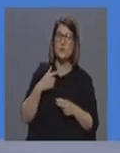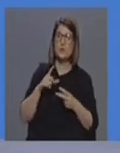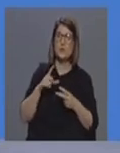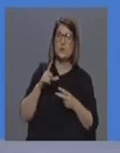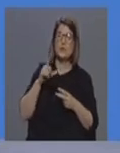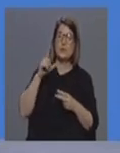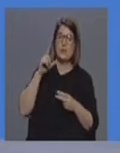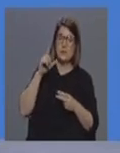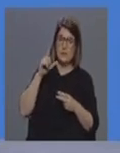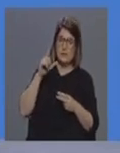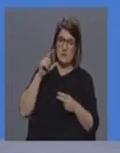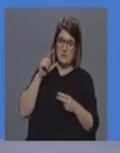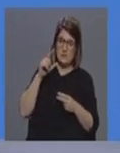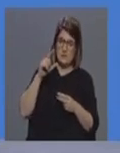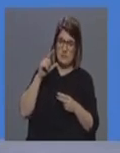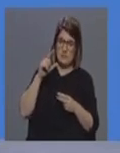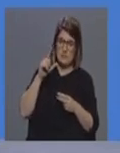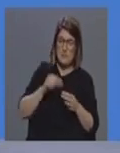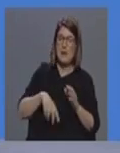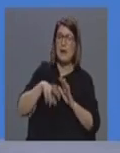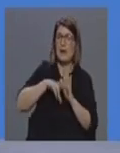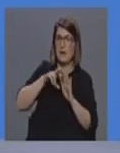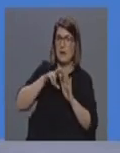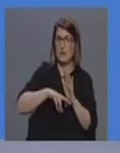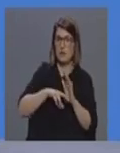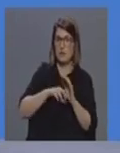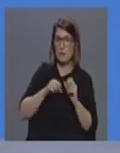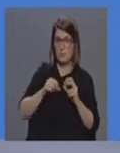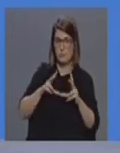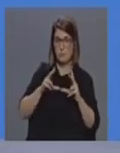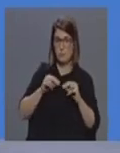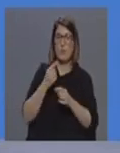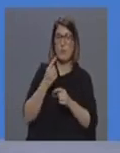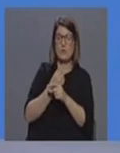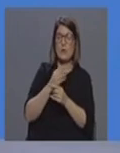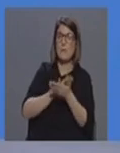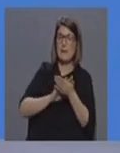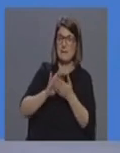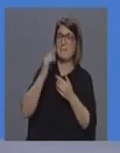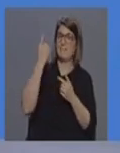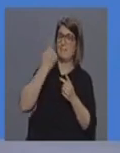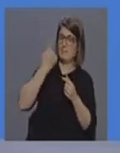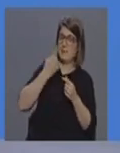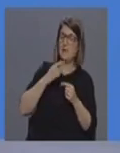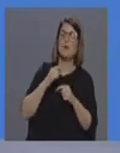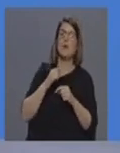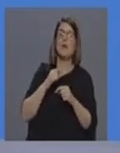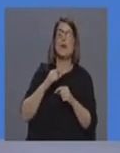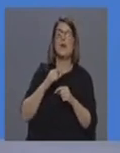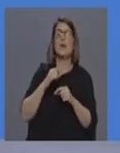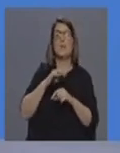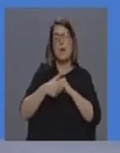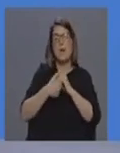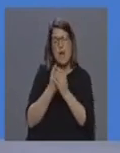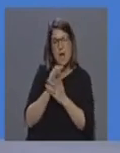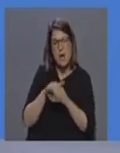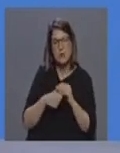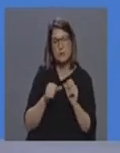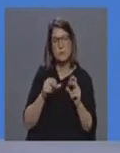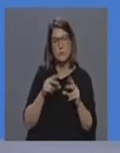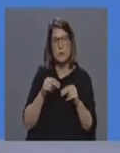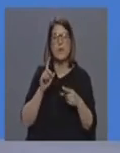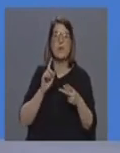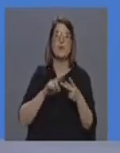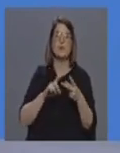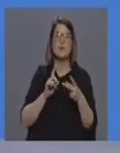seguimento das regras de higiene básicas de lavagem das mãos de